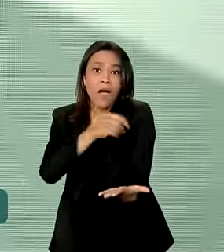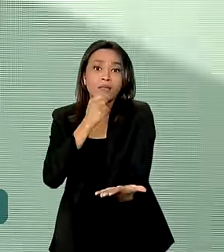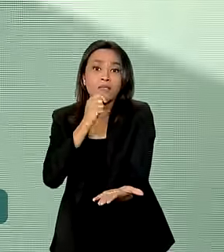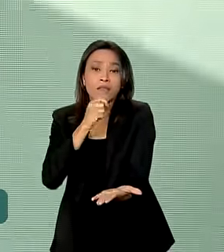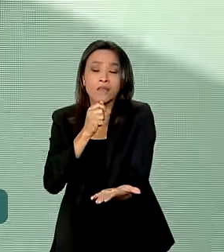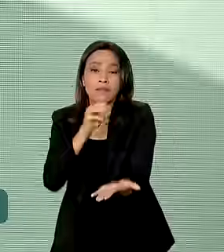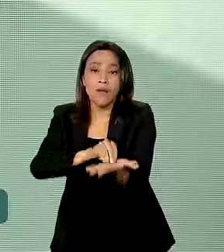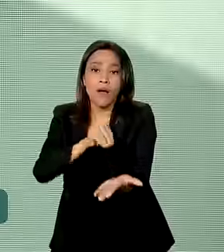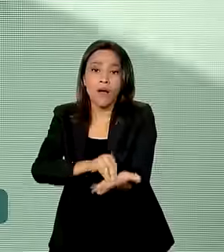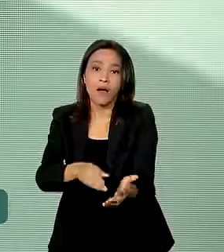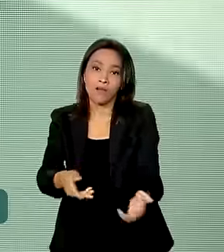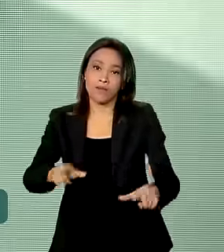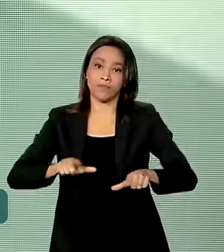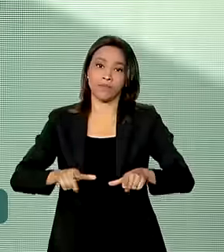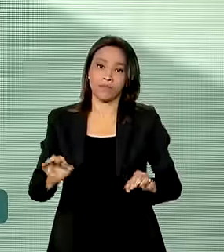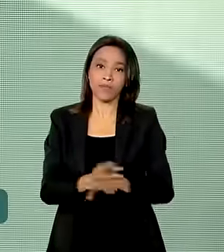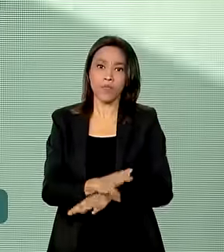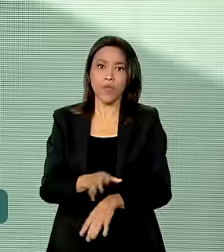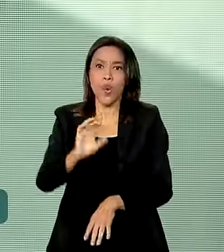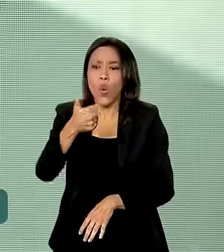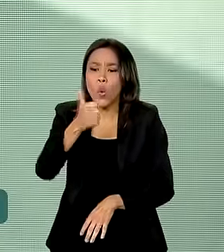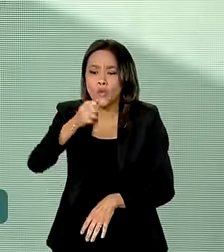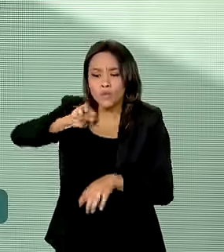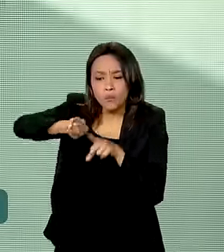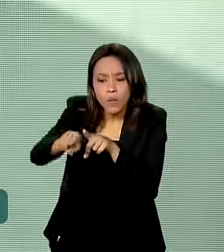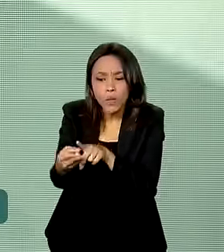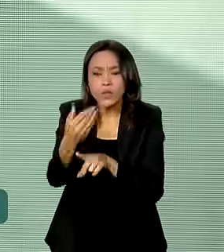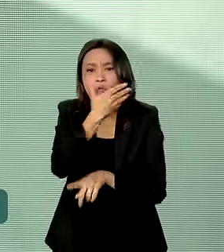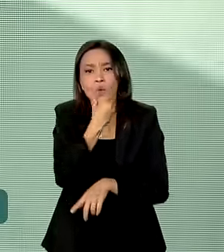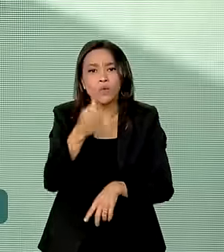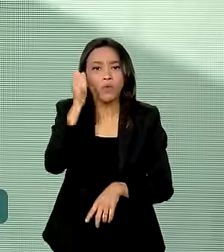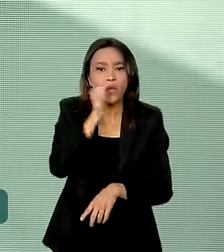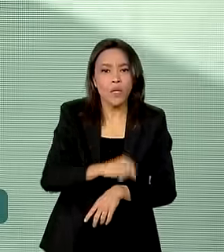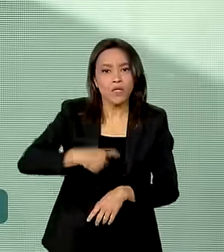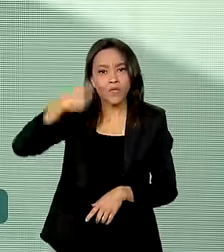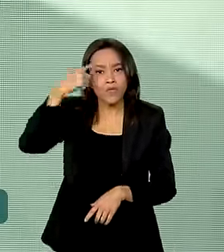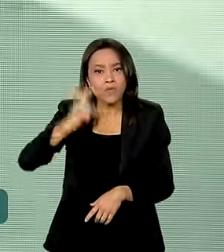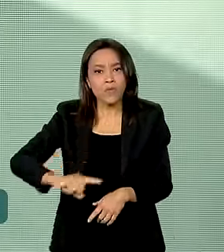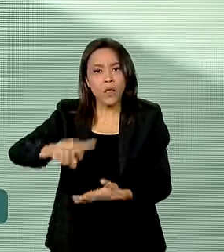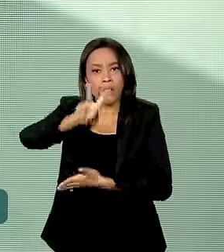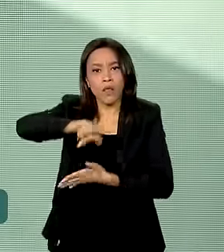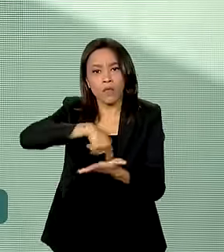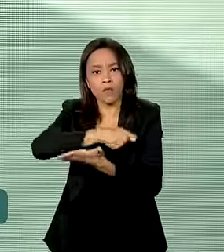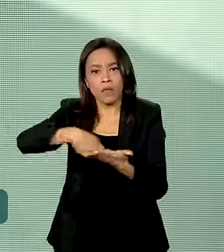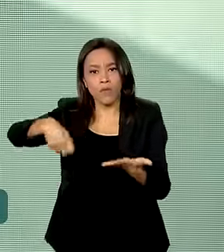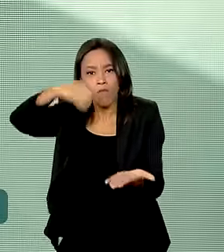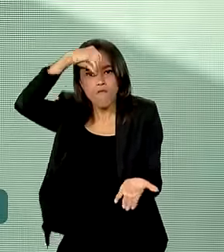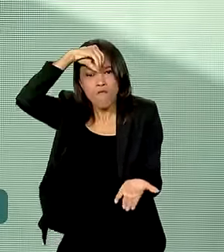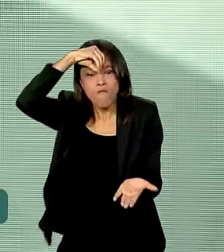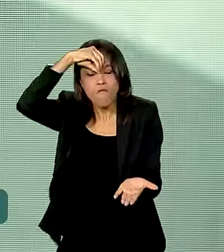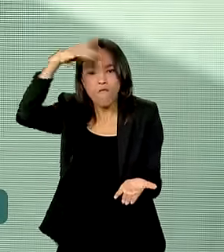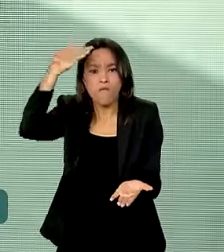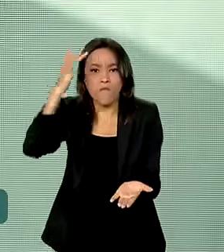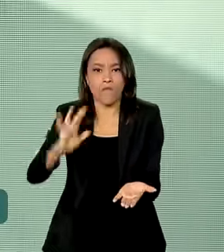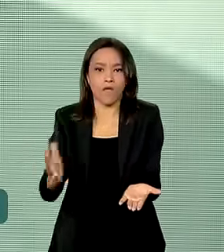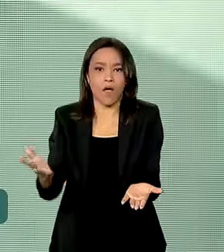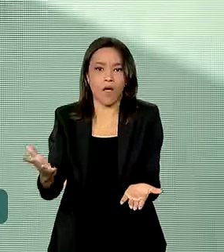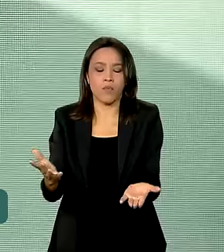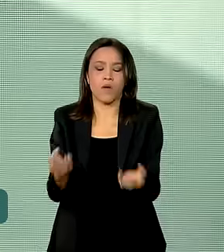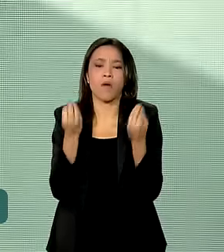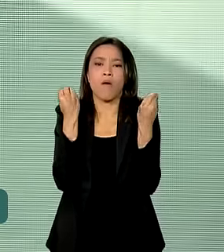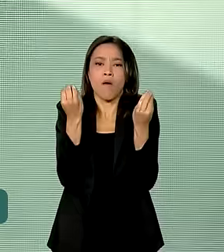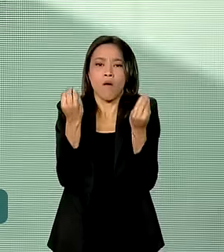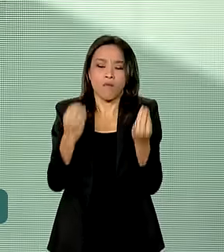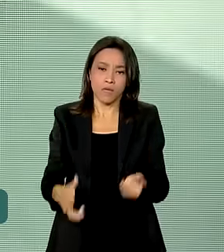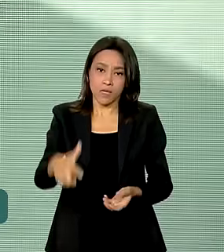chaga de 11 milhões de brasileiros e brasileiras não alfabetizados. Nós não podemos conviver, sorriso, com mais